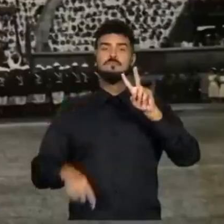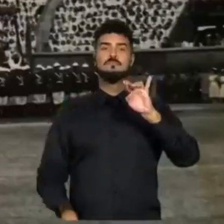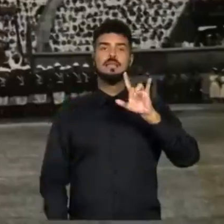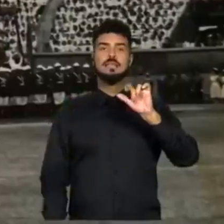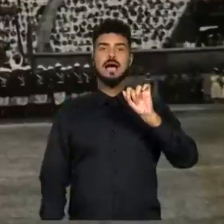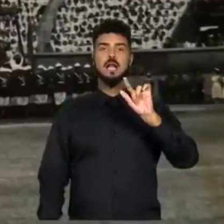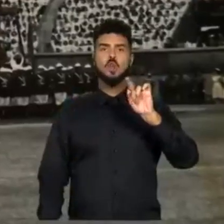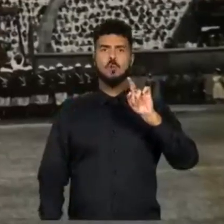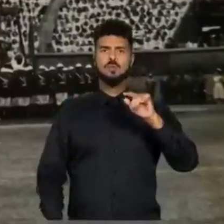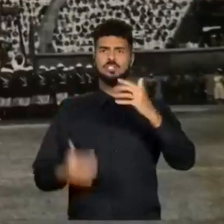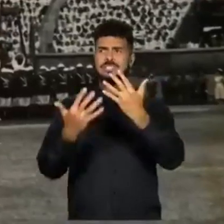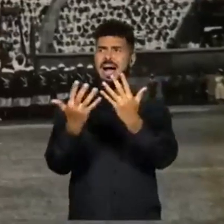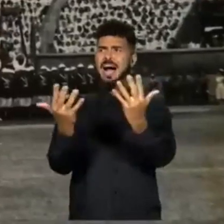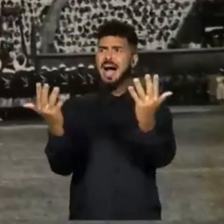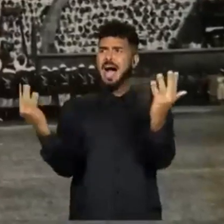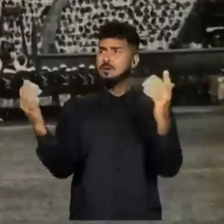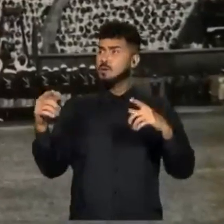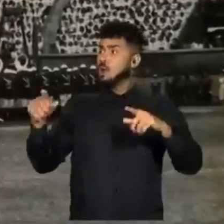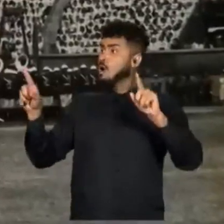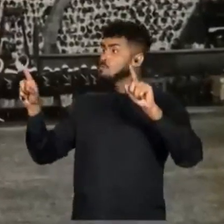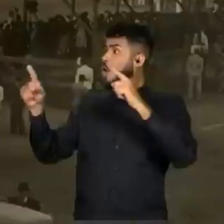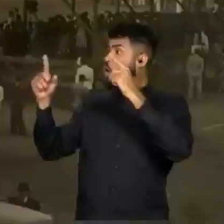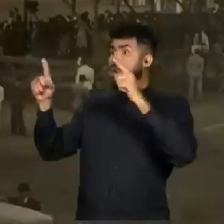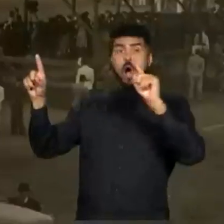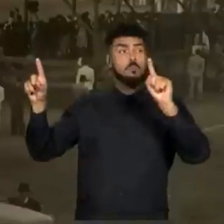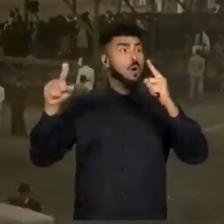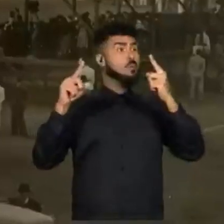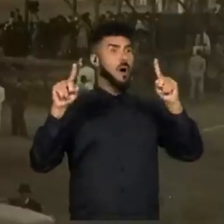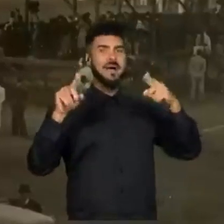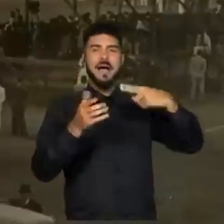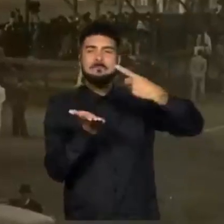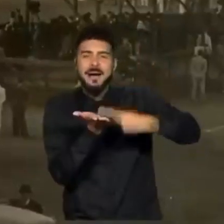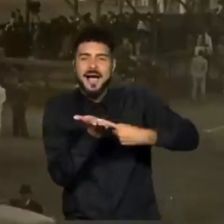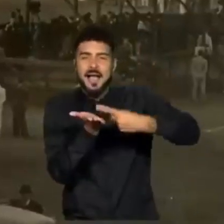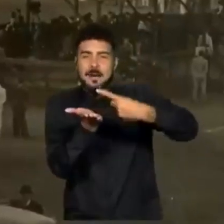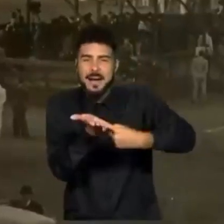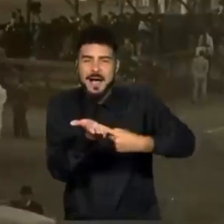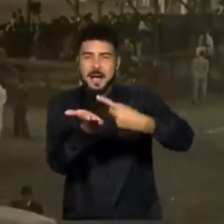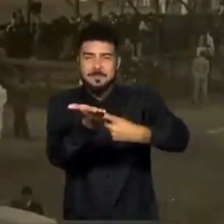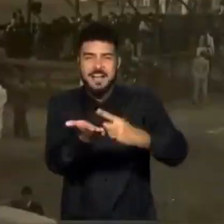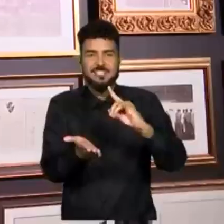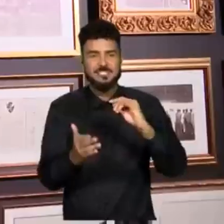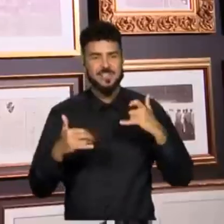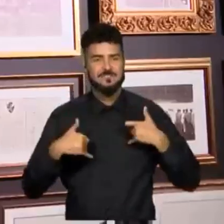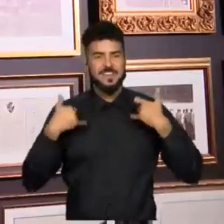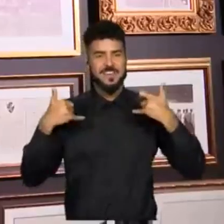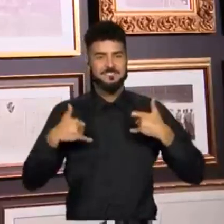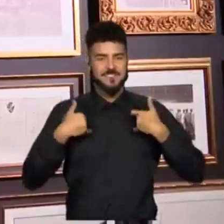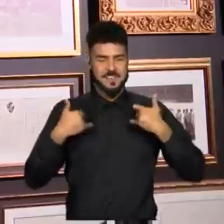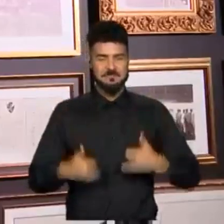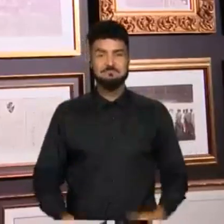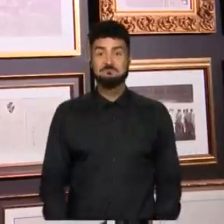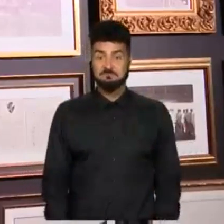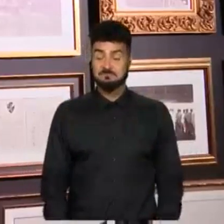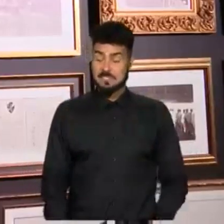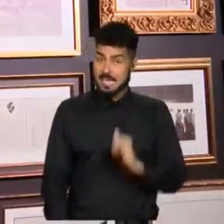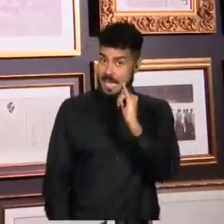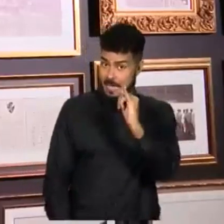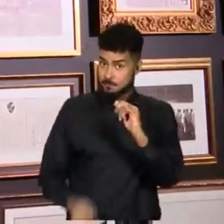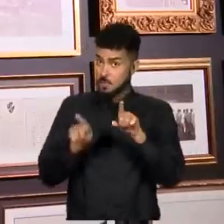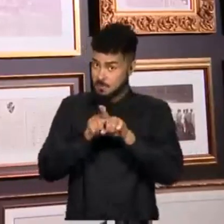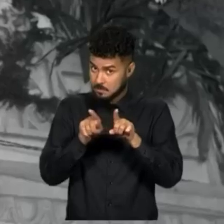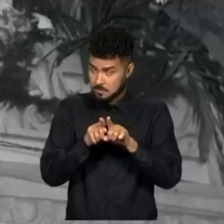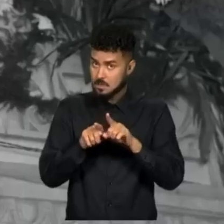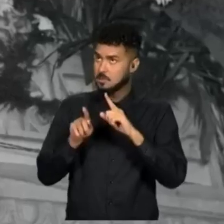nesse canal, mas eu venho aqui para falar sobre um assunto que eu acho de extrema importância,